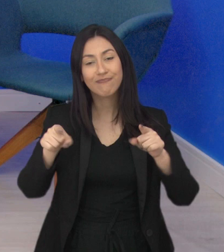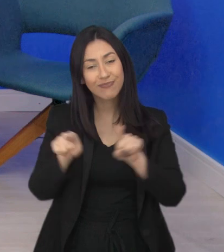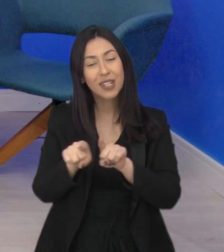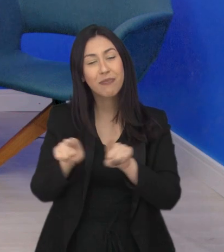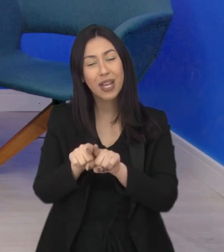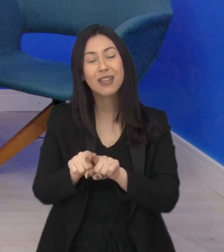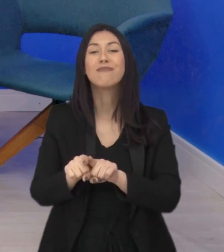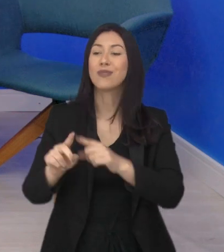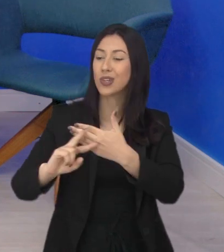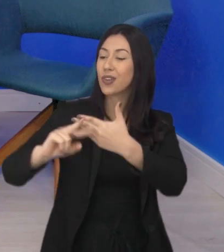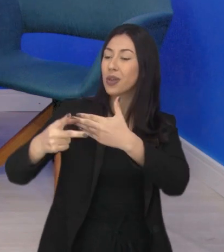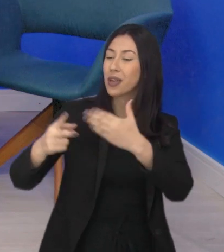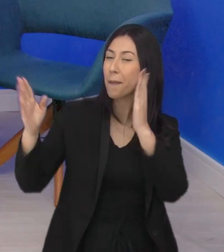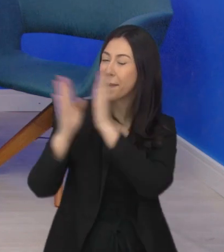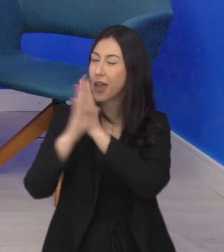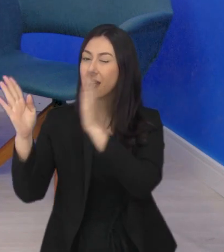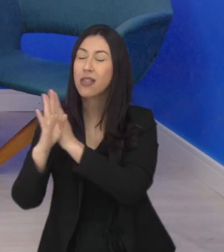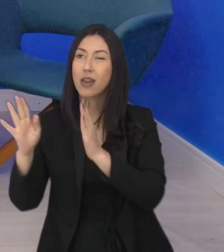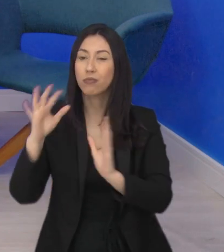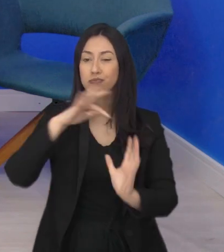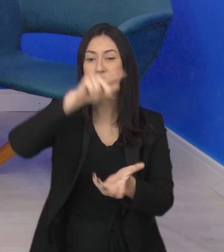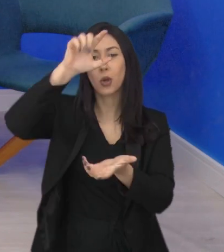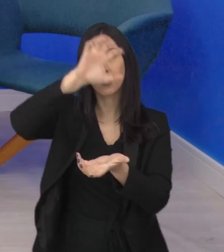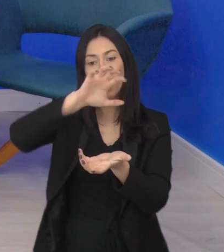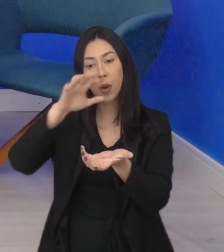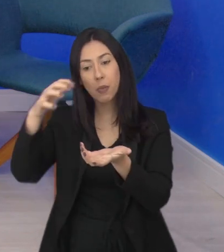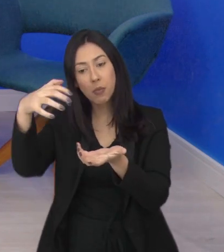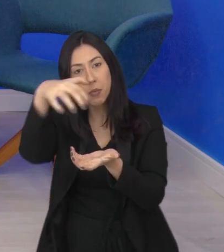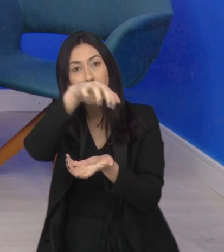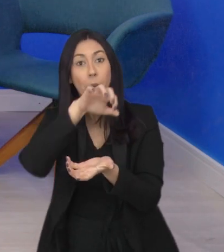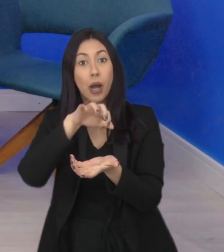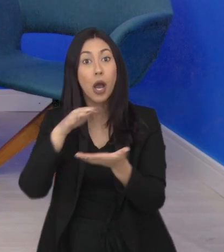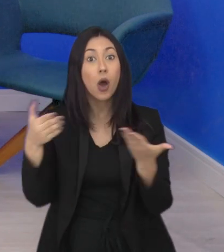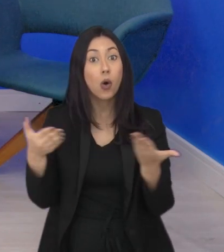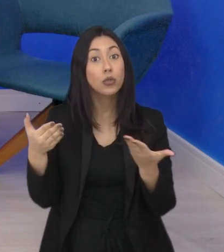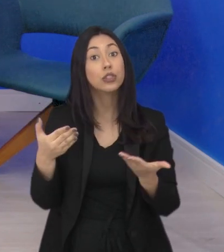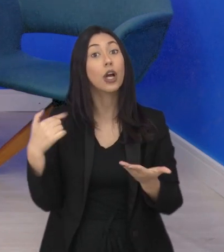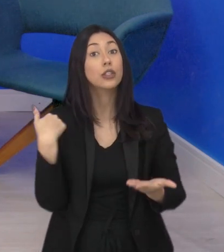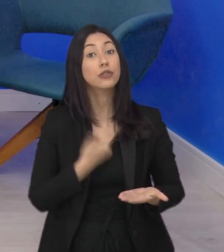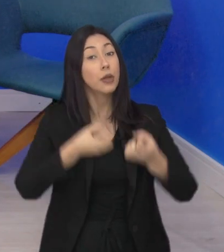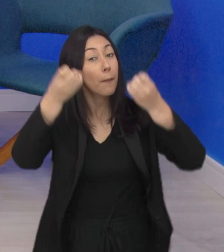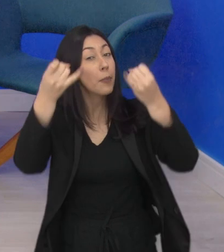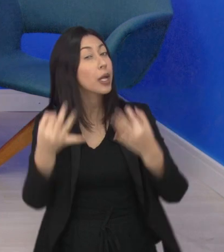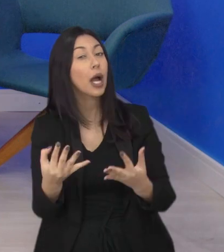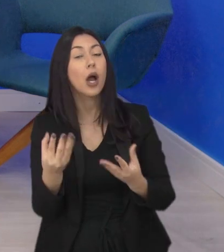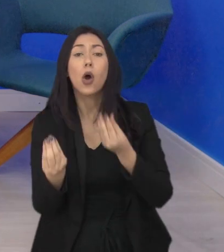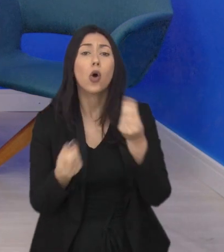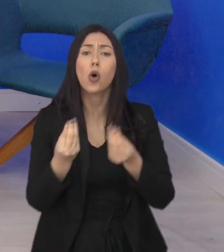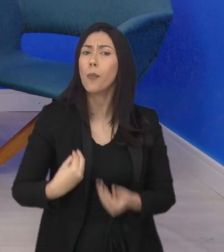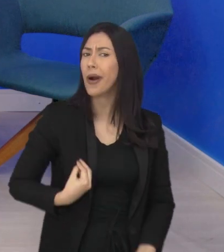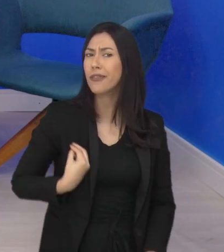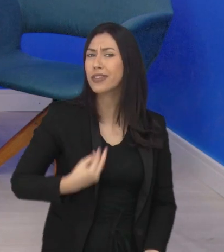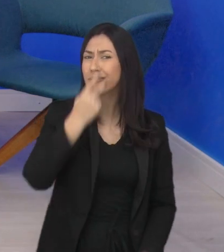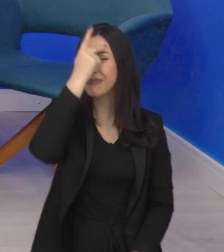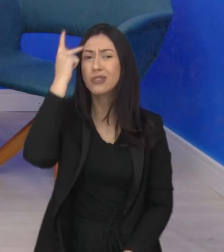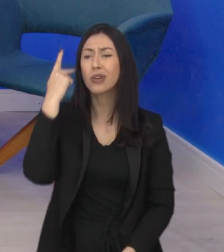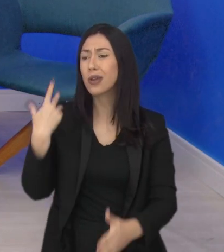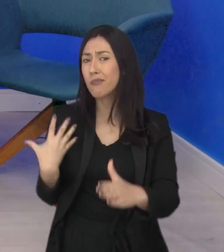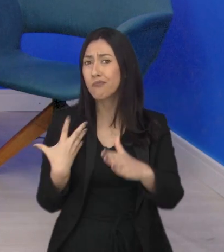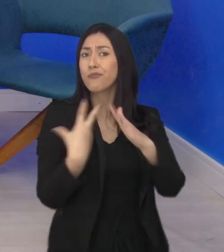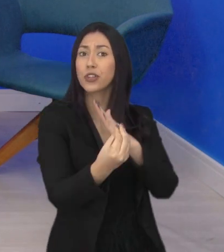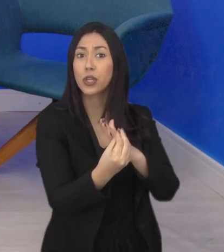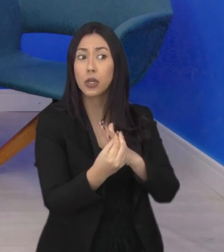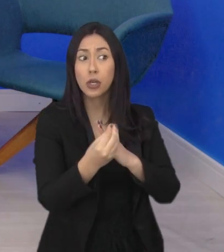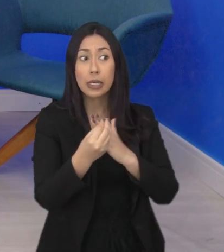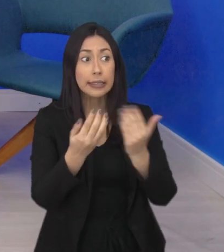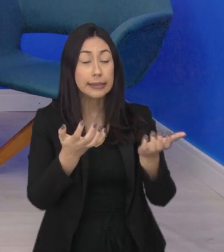perseguição em diversas regiões do mundo. Vamos entender a realidade daqueles que abandonam tudo para preservar a